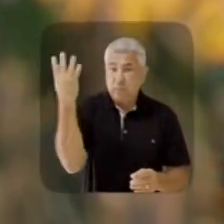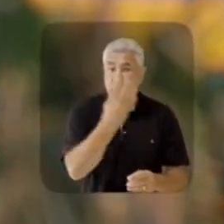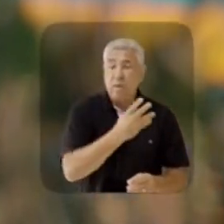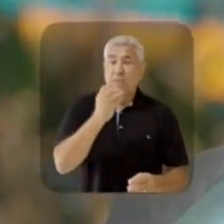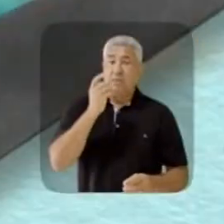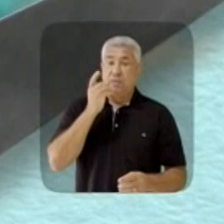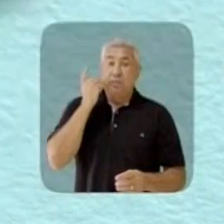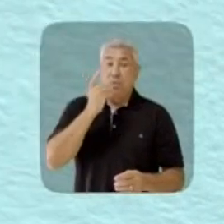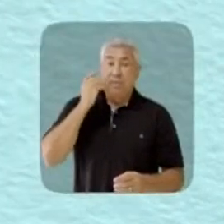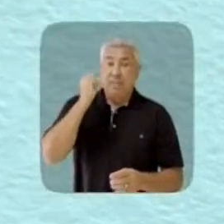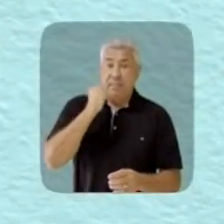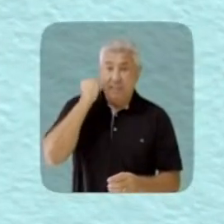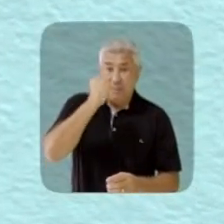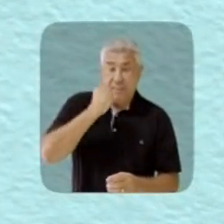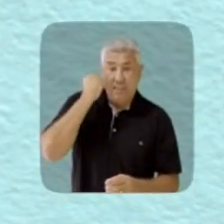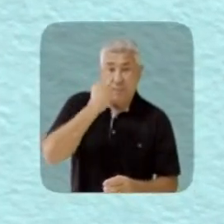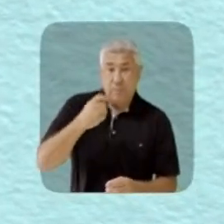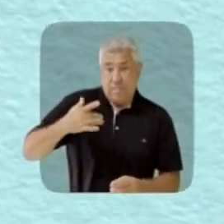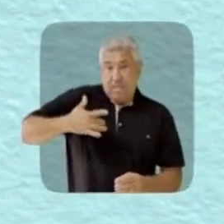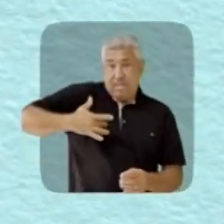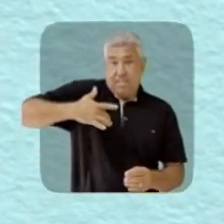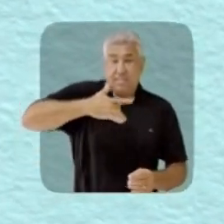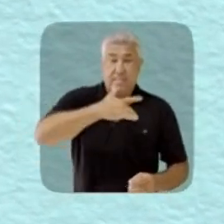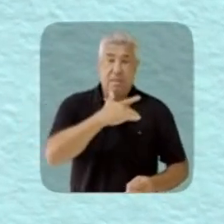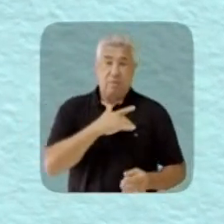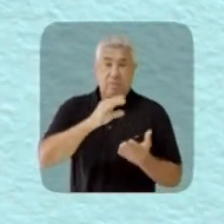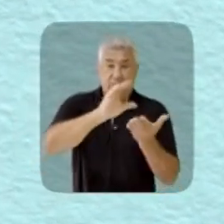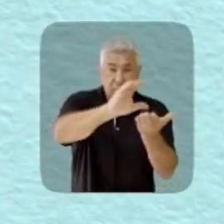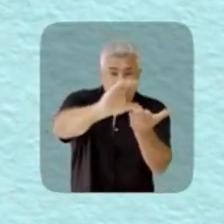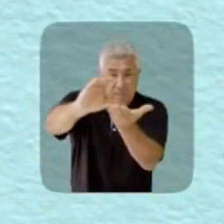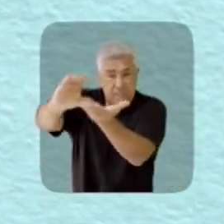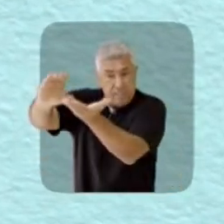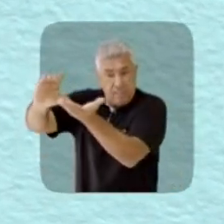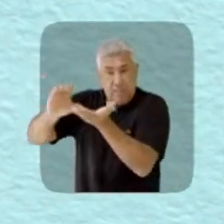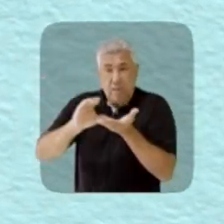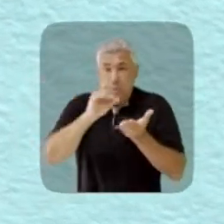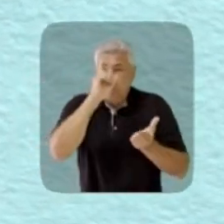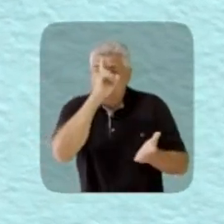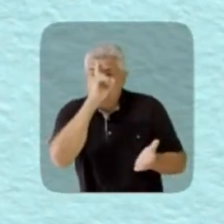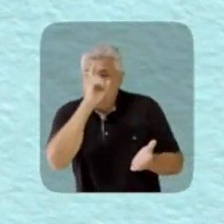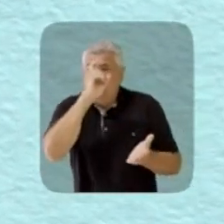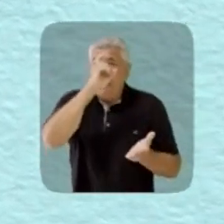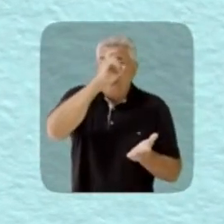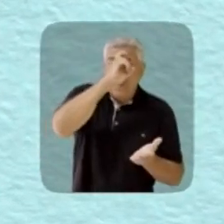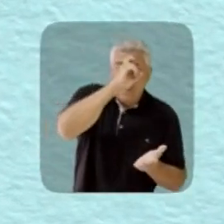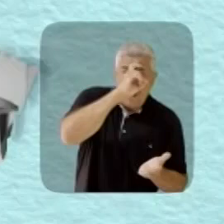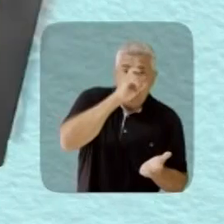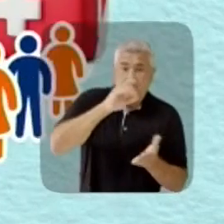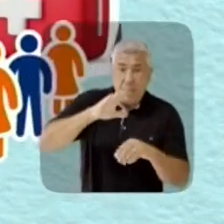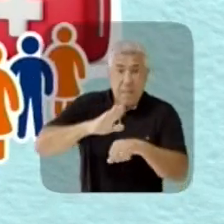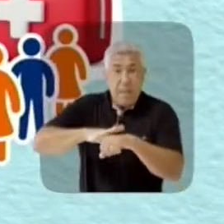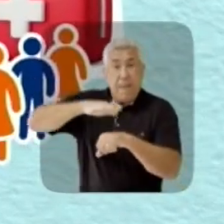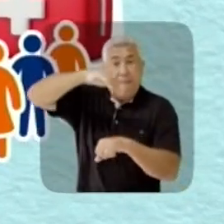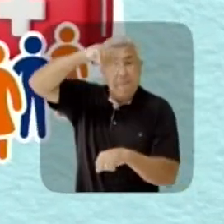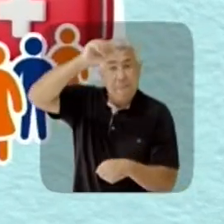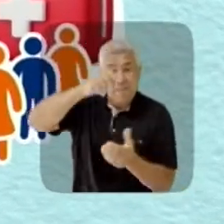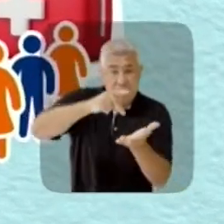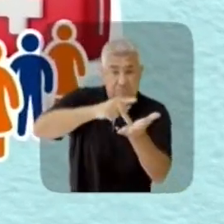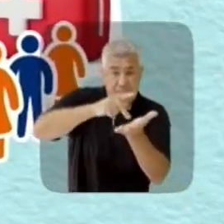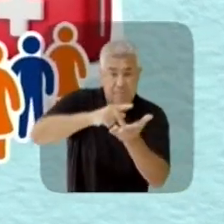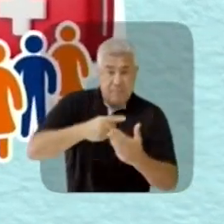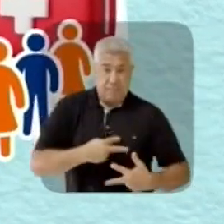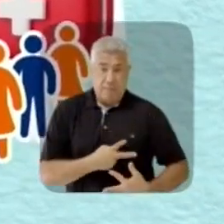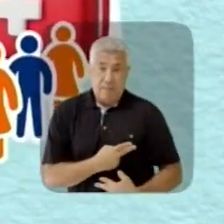Dorinha Senadora. Na saúde, Dorinha vai garantir o funcionamento dos hospitais regionais e mais celeridade nas filas por